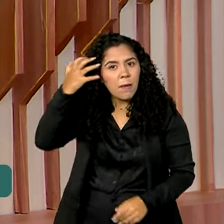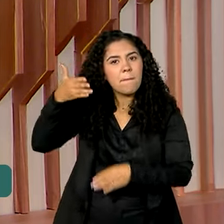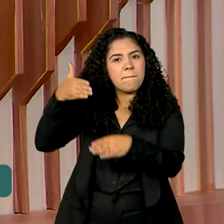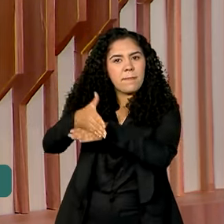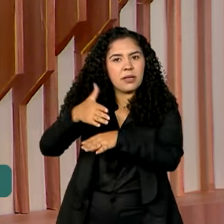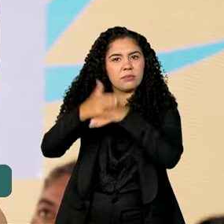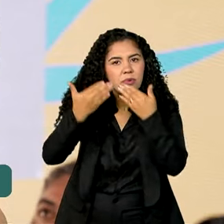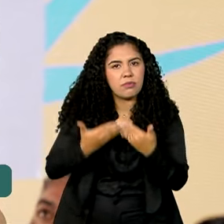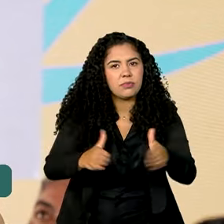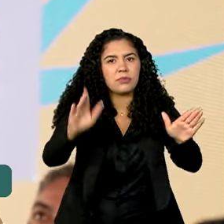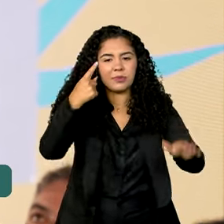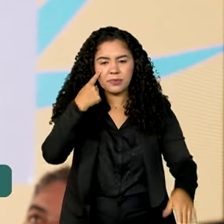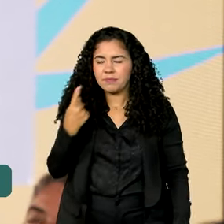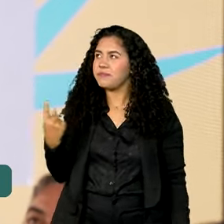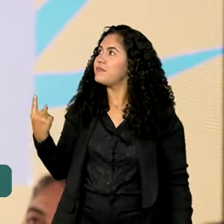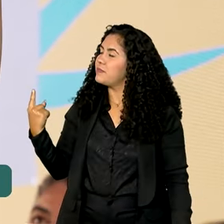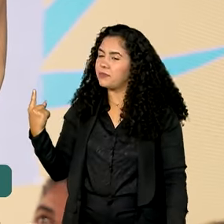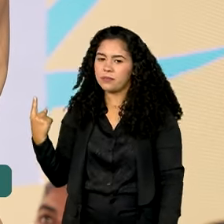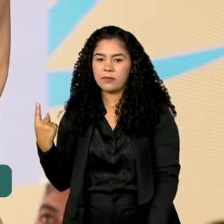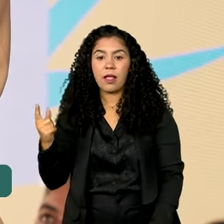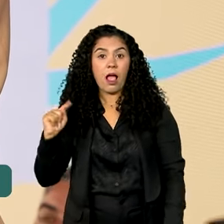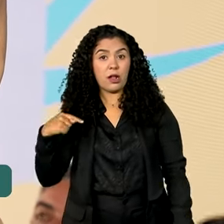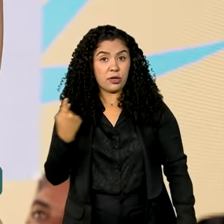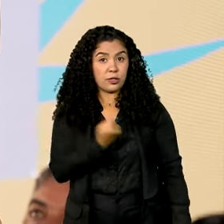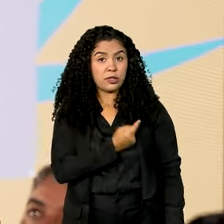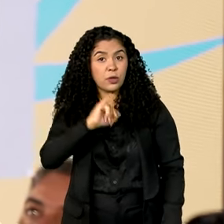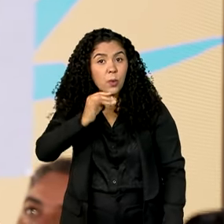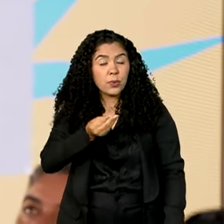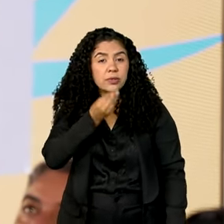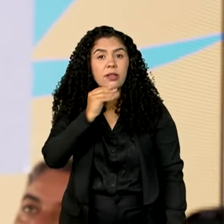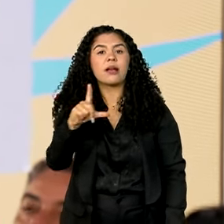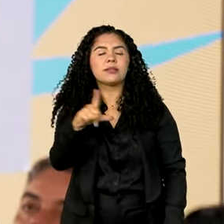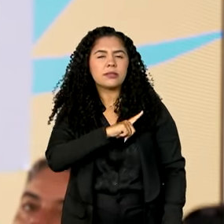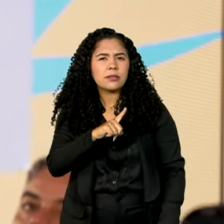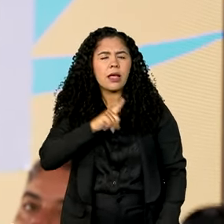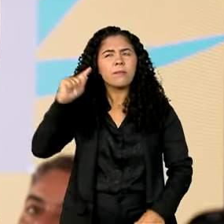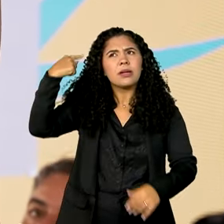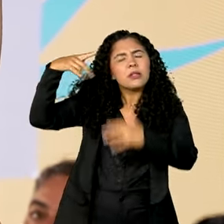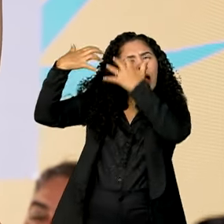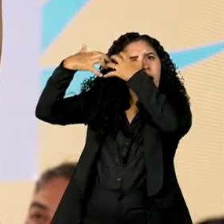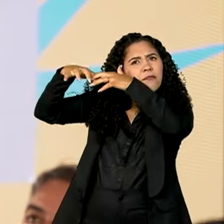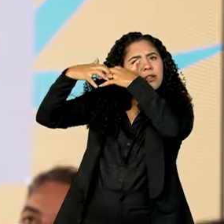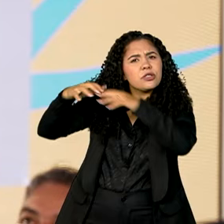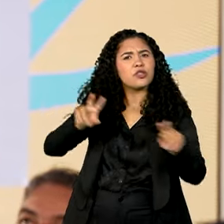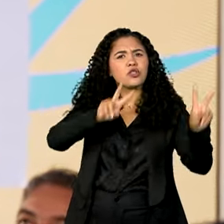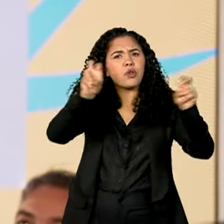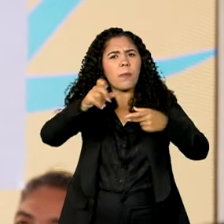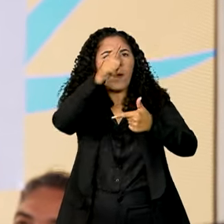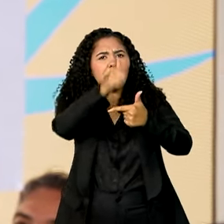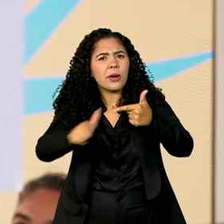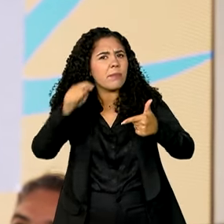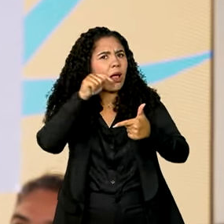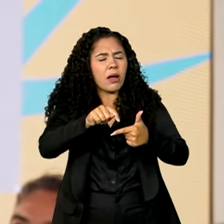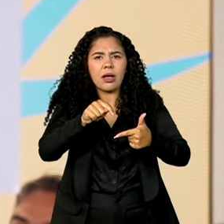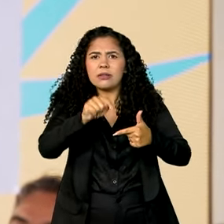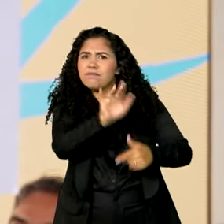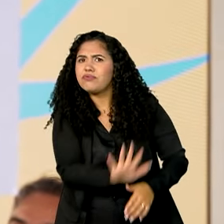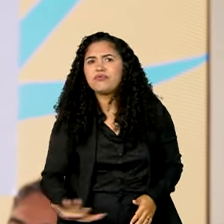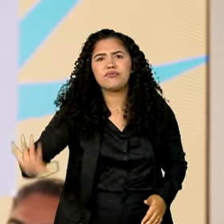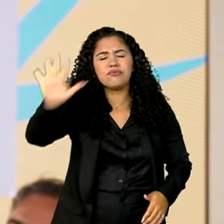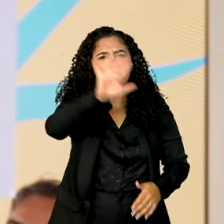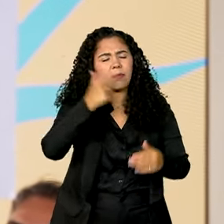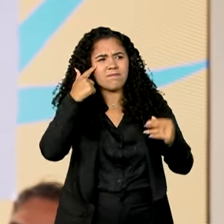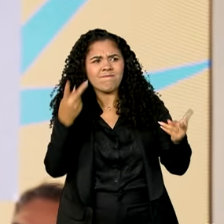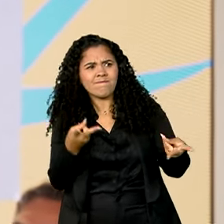da abertura. Temos a oportunidade de refletir sobre um problema multidimensional, reconhecendo a complexidade e